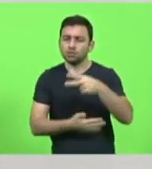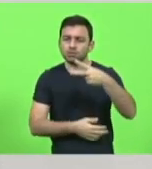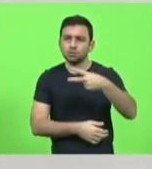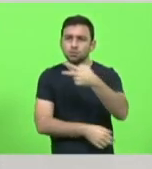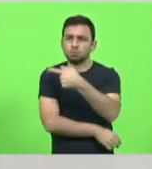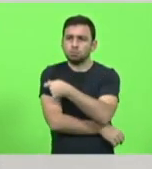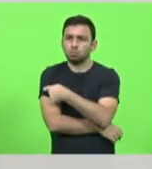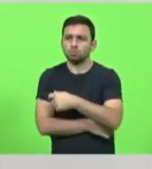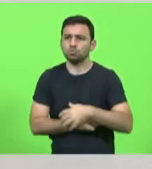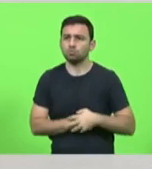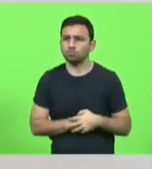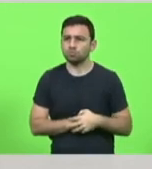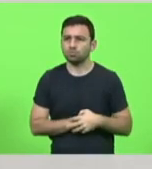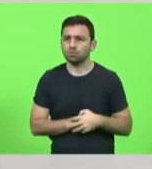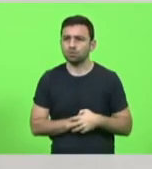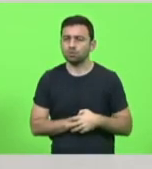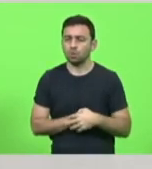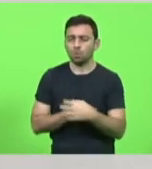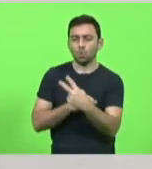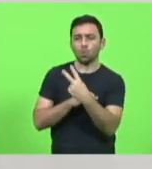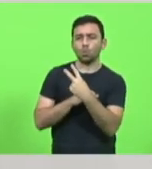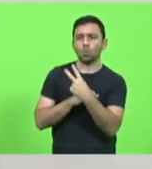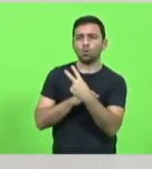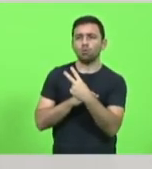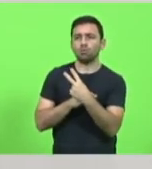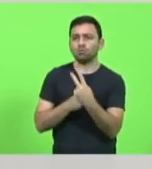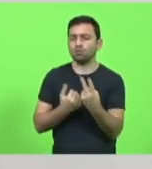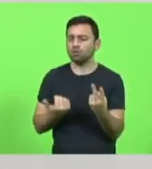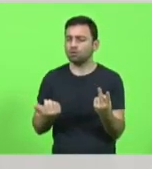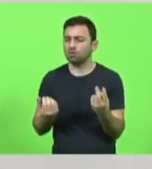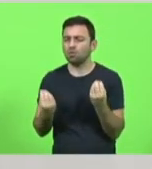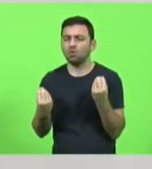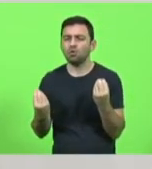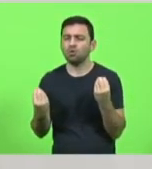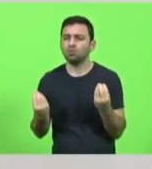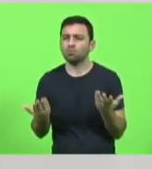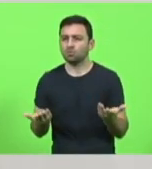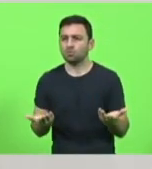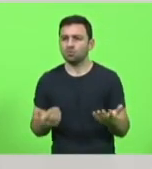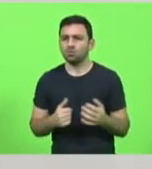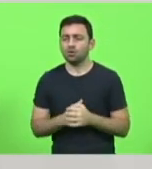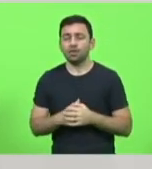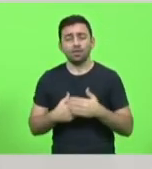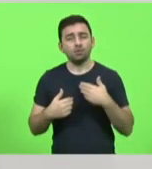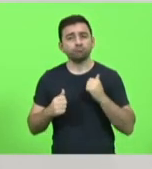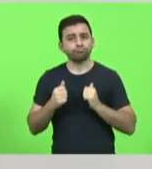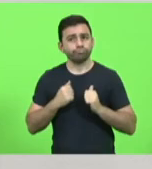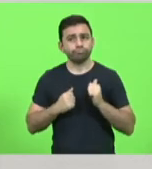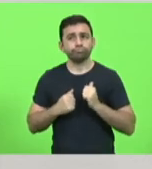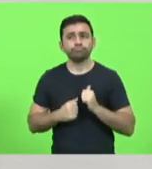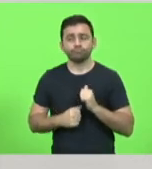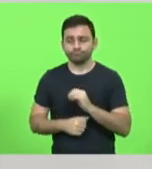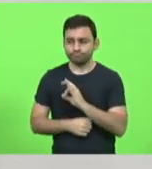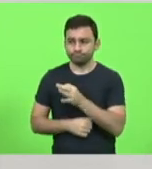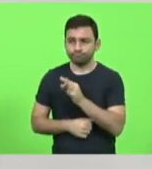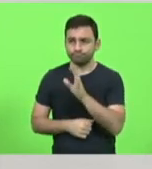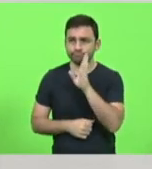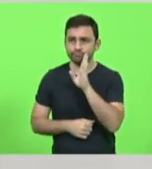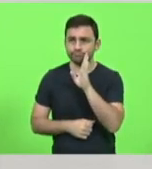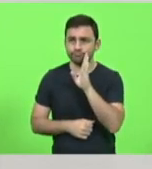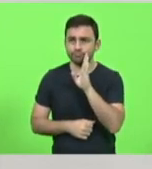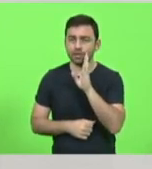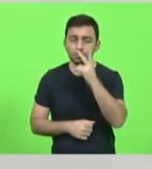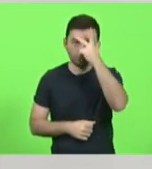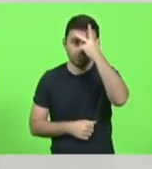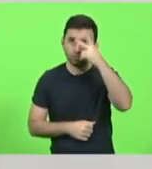para proteger-se a si mesmo. Espero, nosso presidente Berlanda, que a